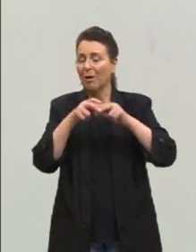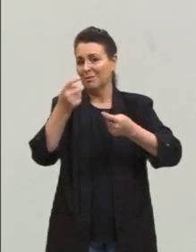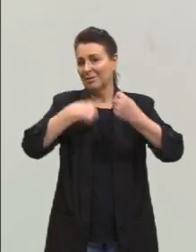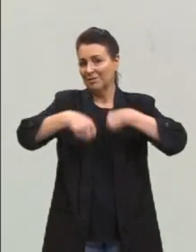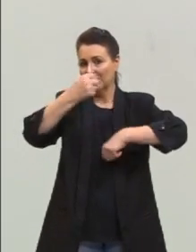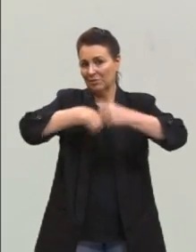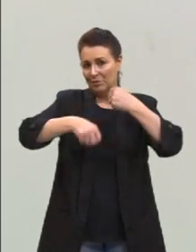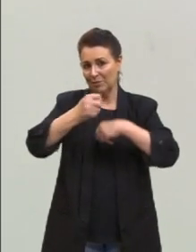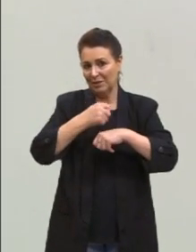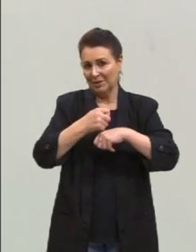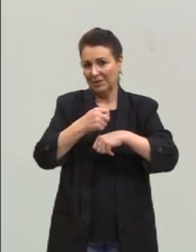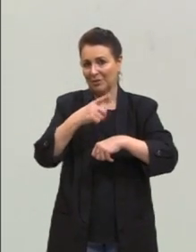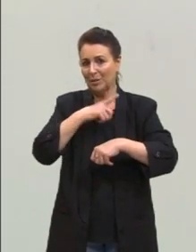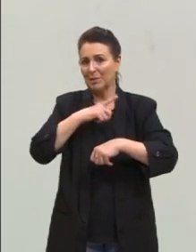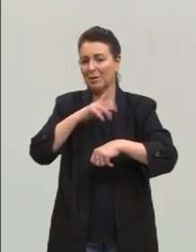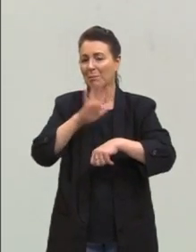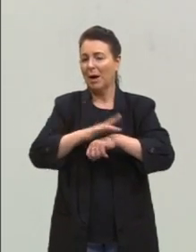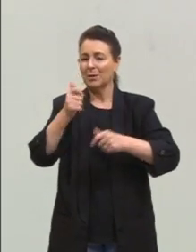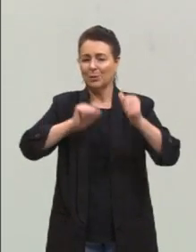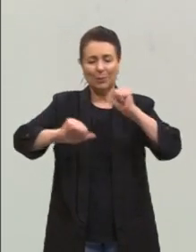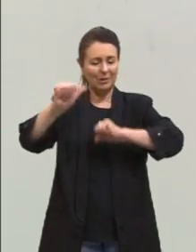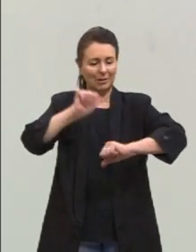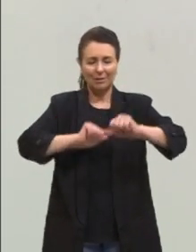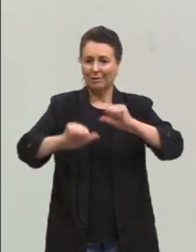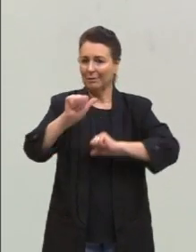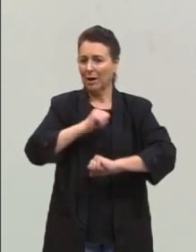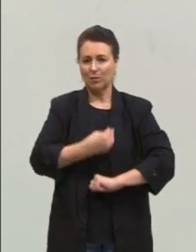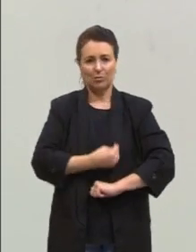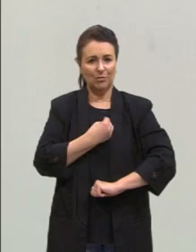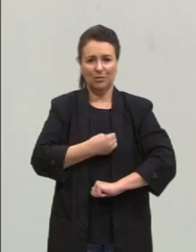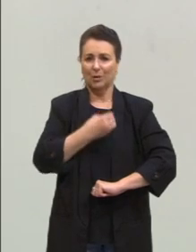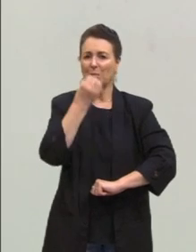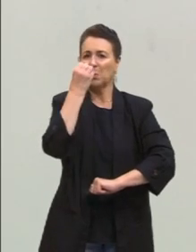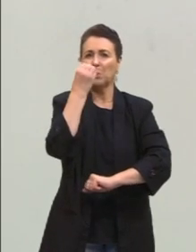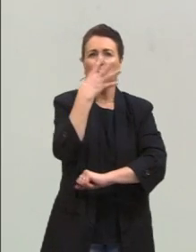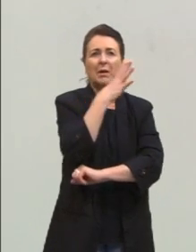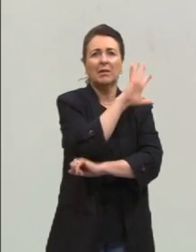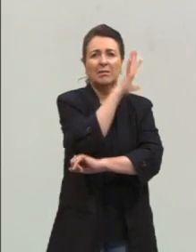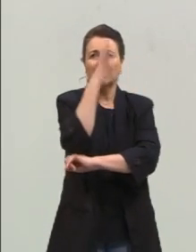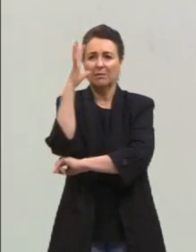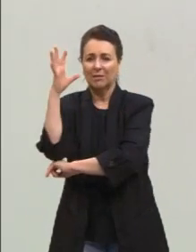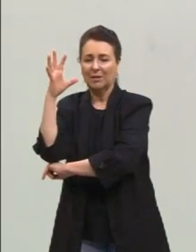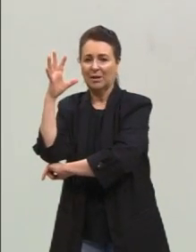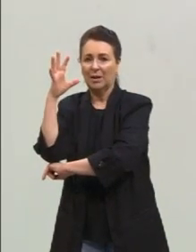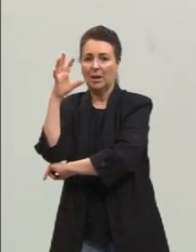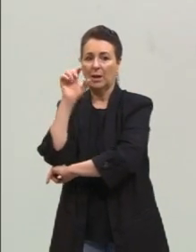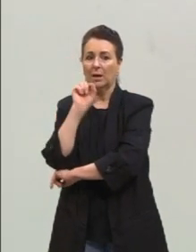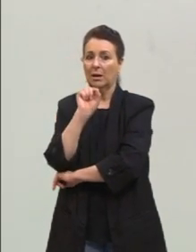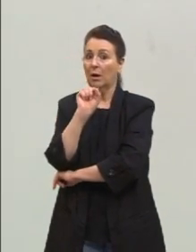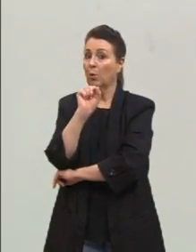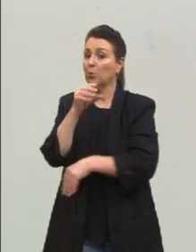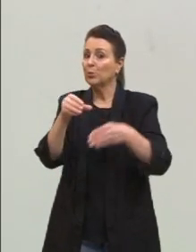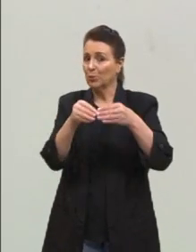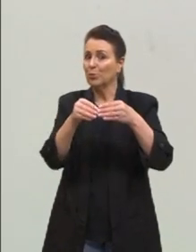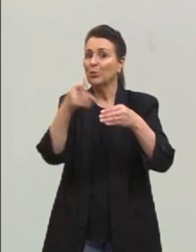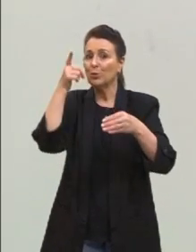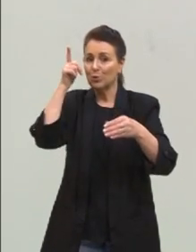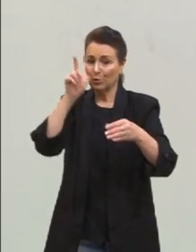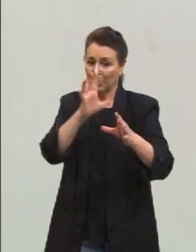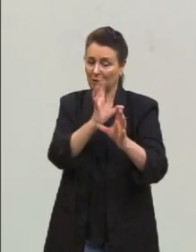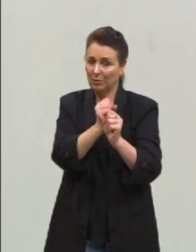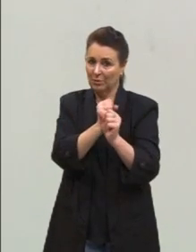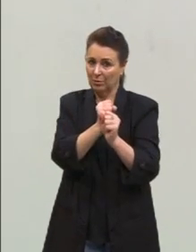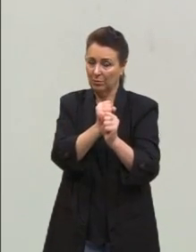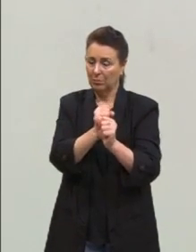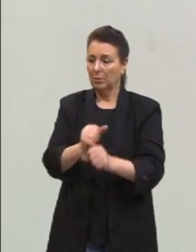Então, não é pra ter mais qualidade de vida, não é pelo bem do meio ambiente. É pra que alguns possam seguir lucrando, né? O próprio celular. A gente tem